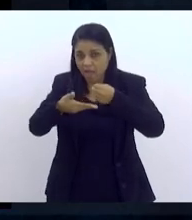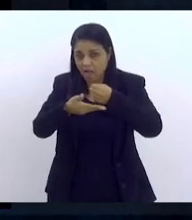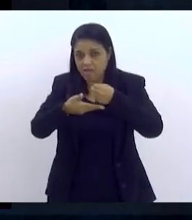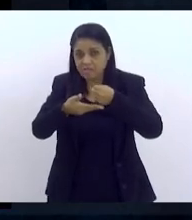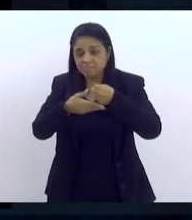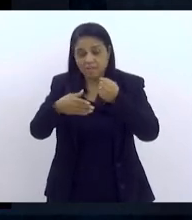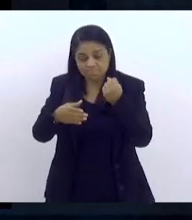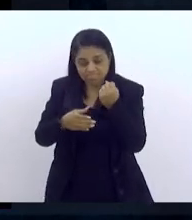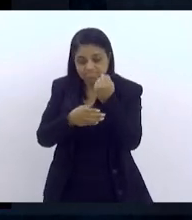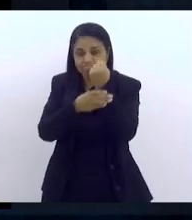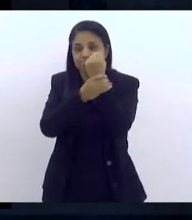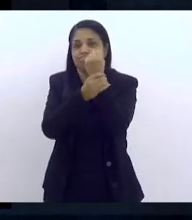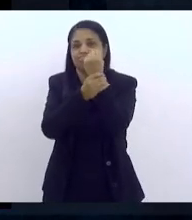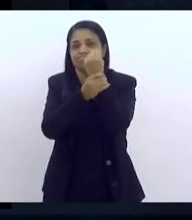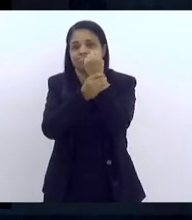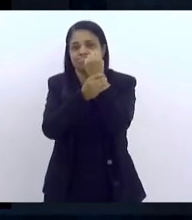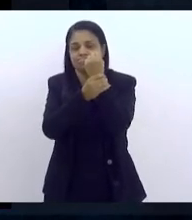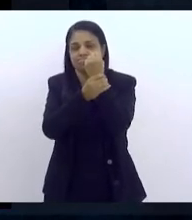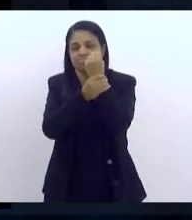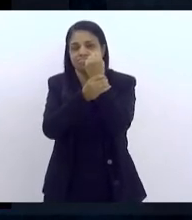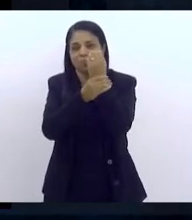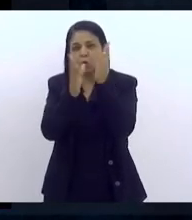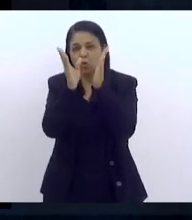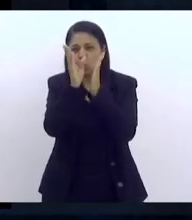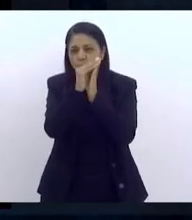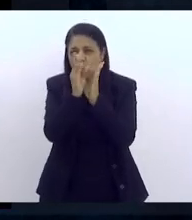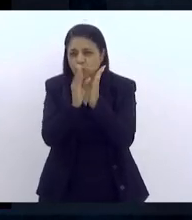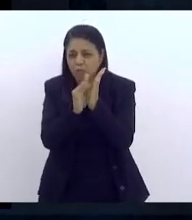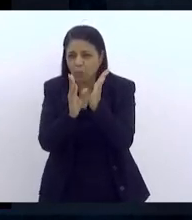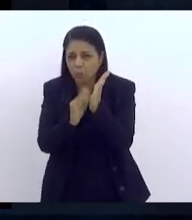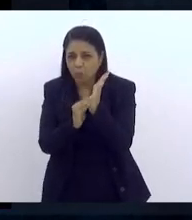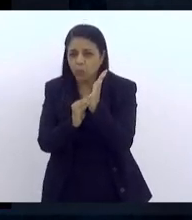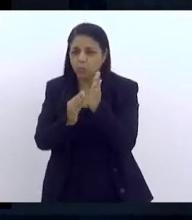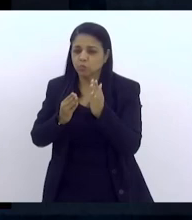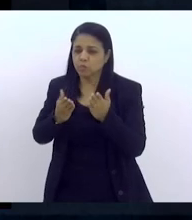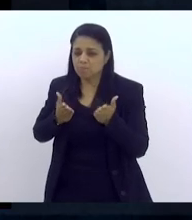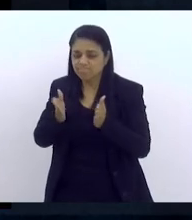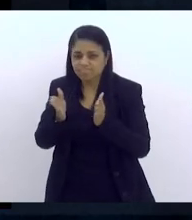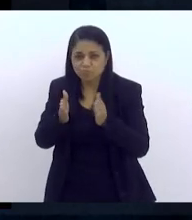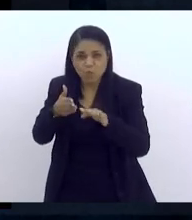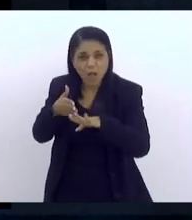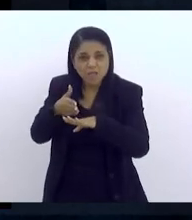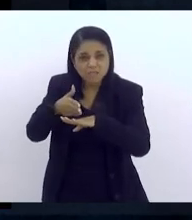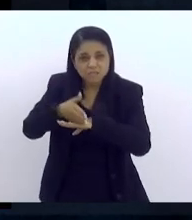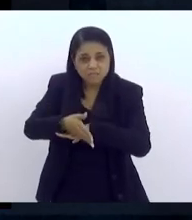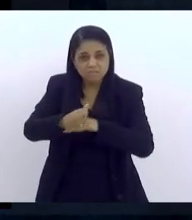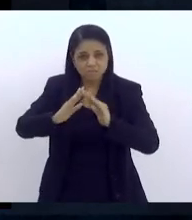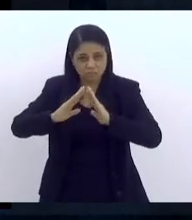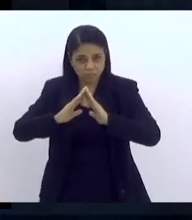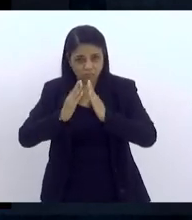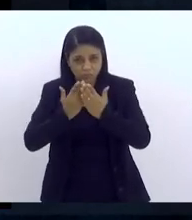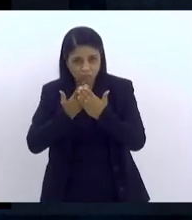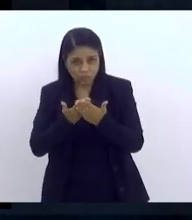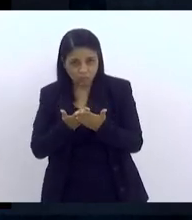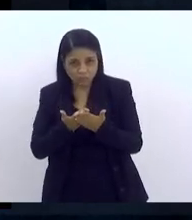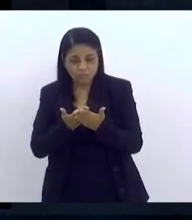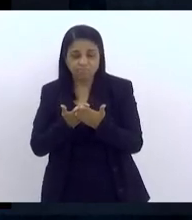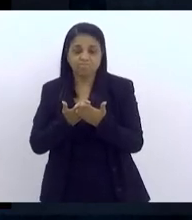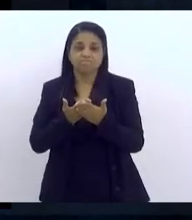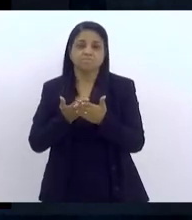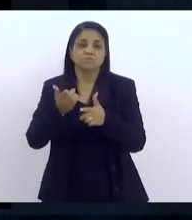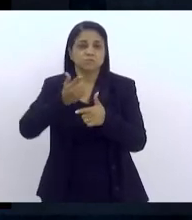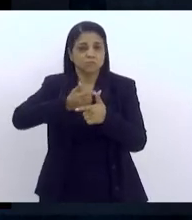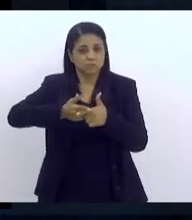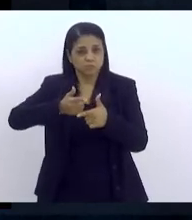tentar garantir que o conteúdo, que a forma de acesso e que todas as questões que atravessam a escola,